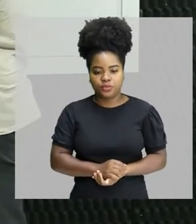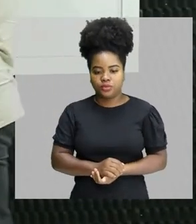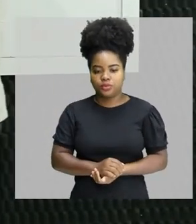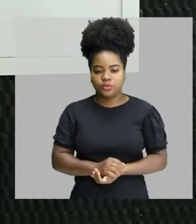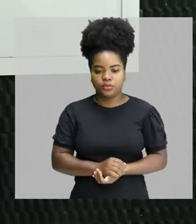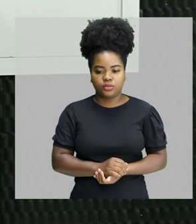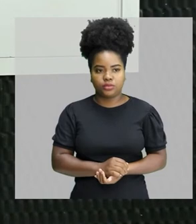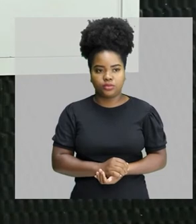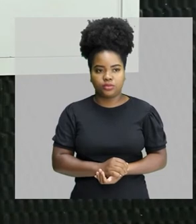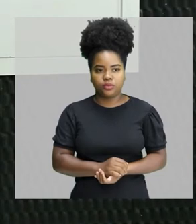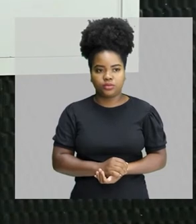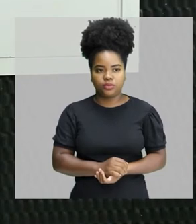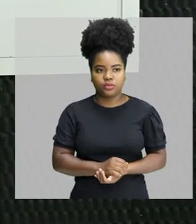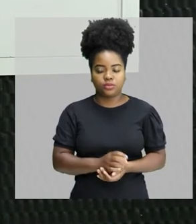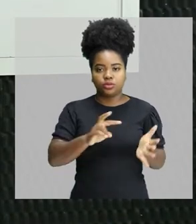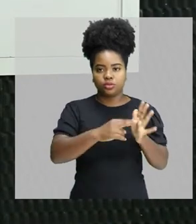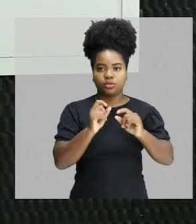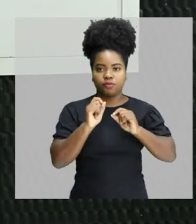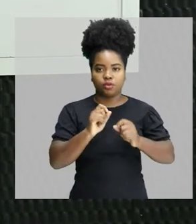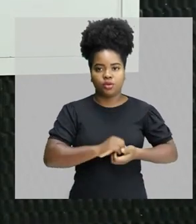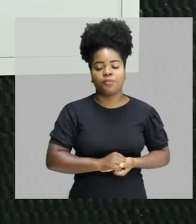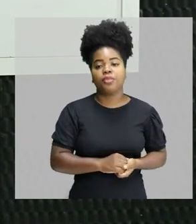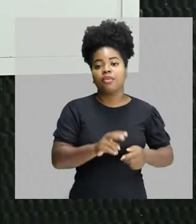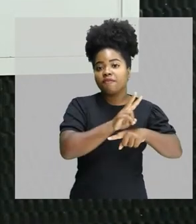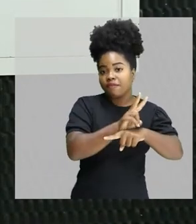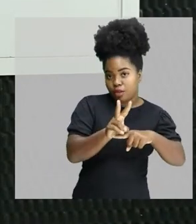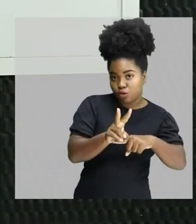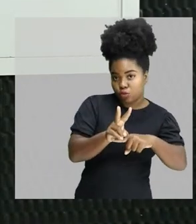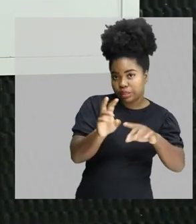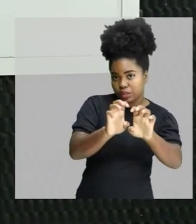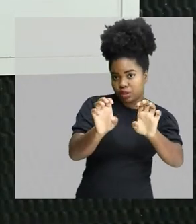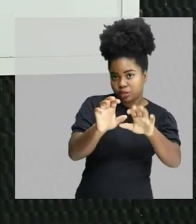Então, nós podemos dizer o seguinte, que velocidade, então,